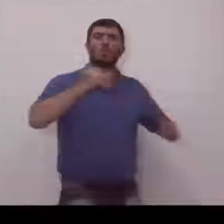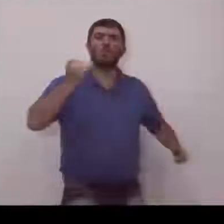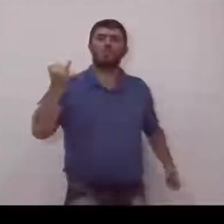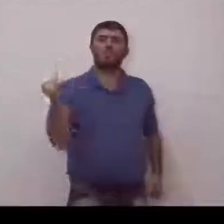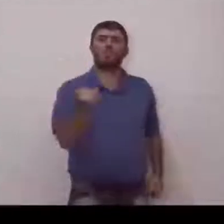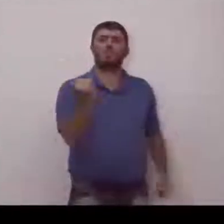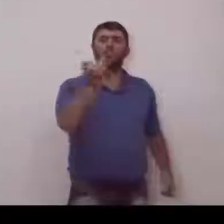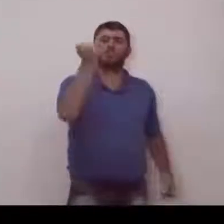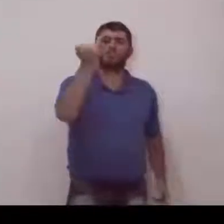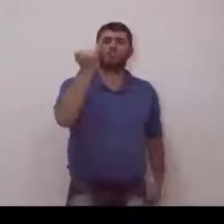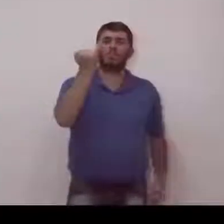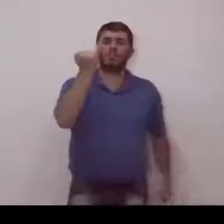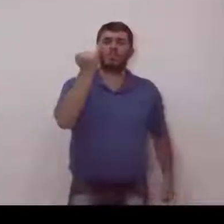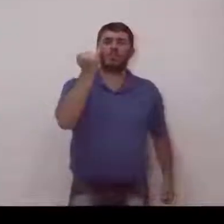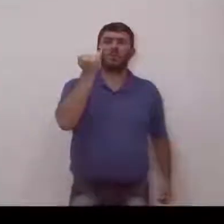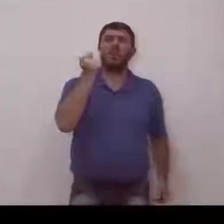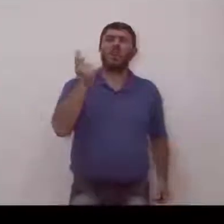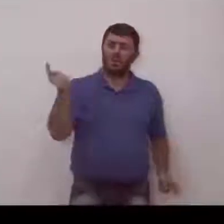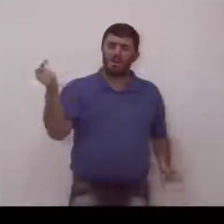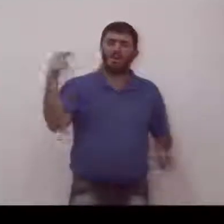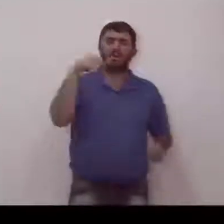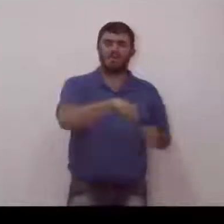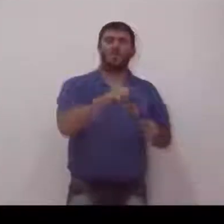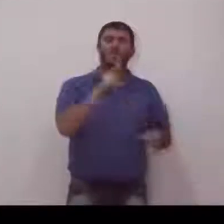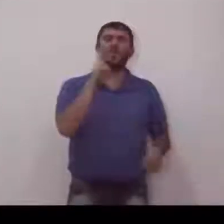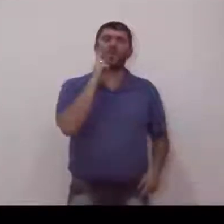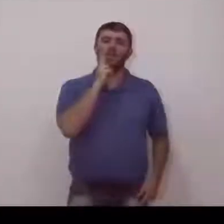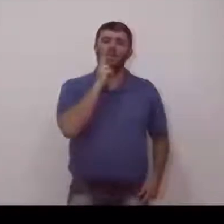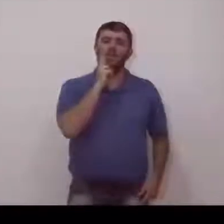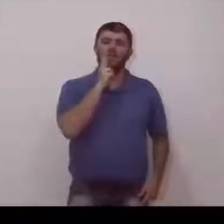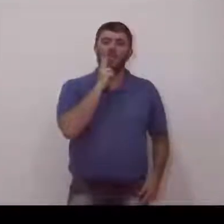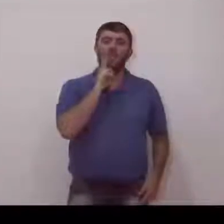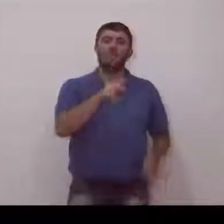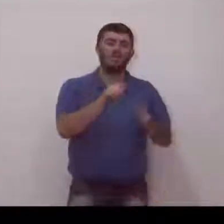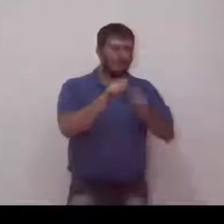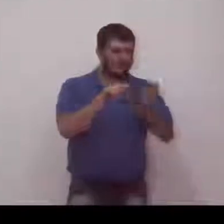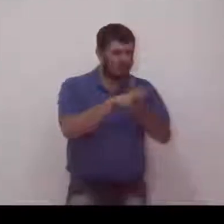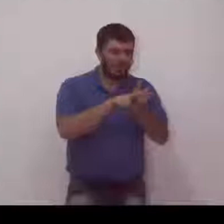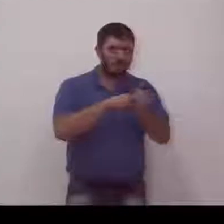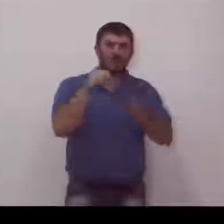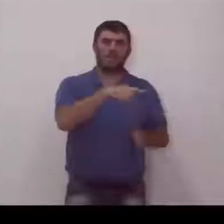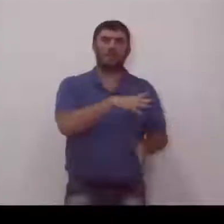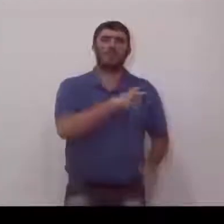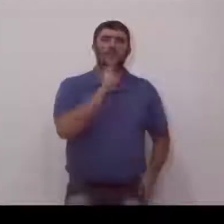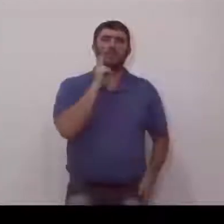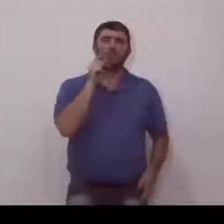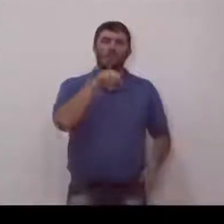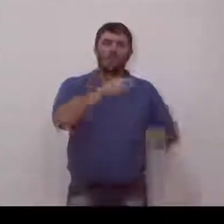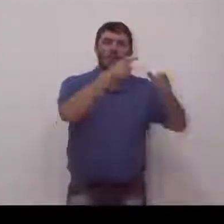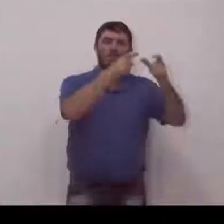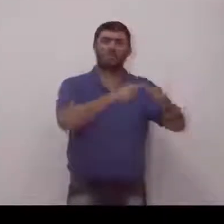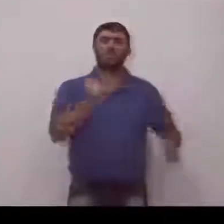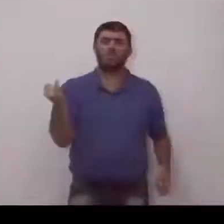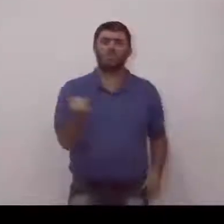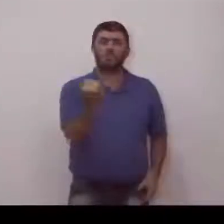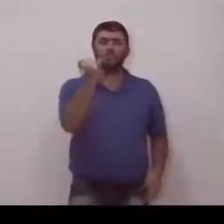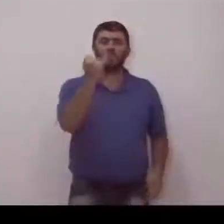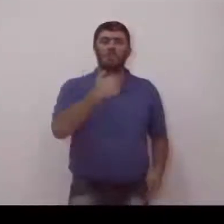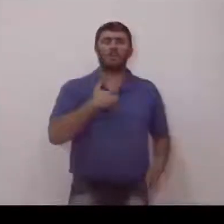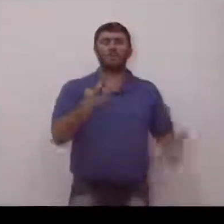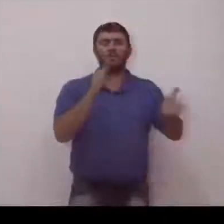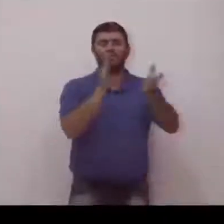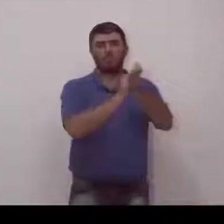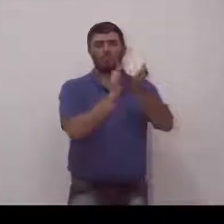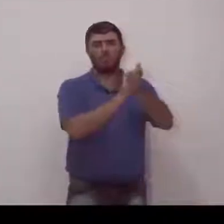não passa, ou seja, passa por Vinhedo. Passa por Vinhedo, faz a pesquisa por Vinhedo, porque realmente é um lugar importante. Então, quero parabenizar aqui